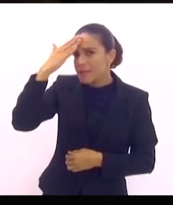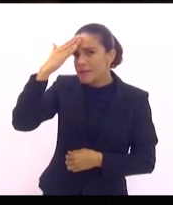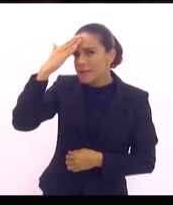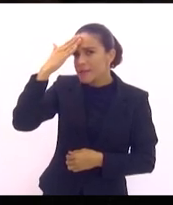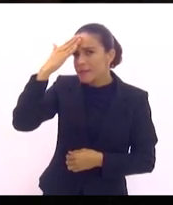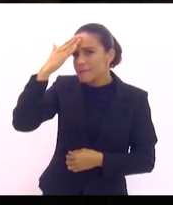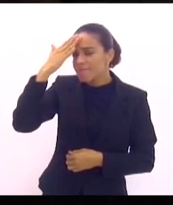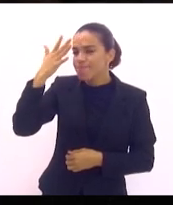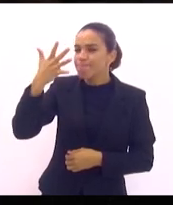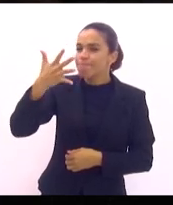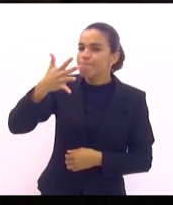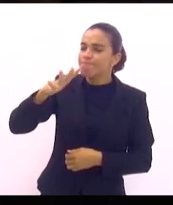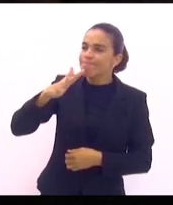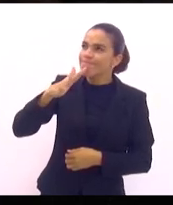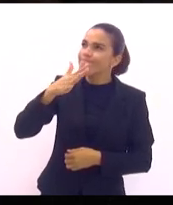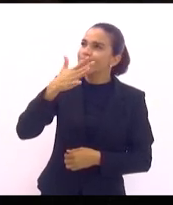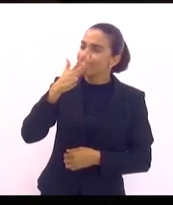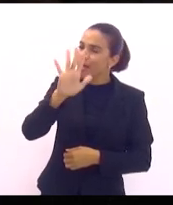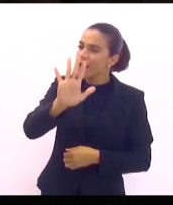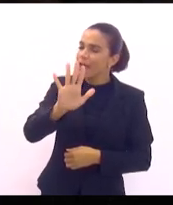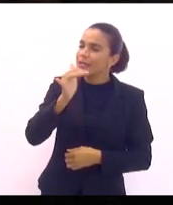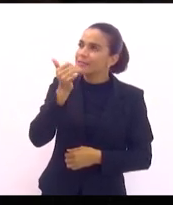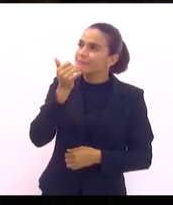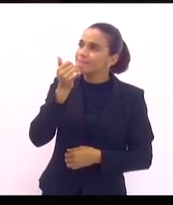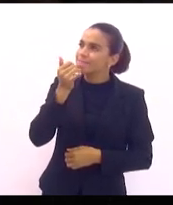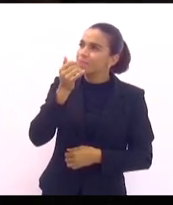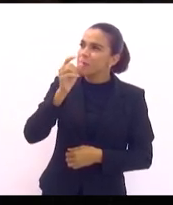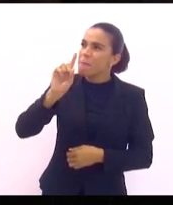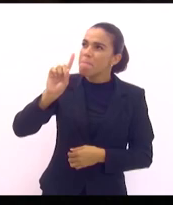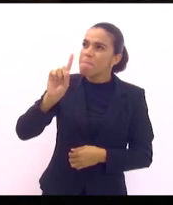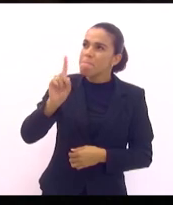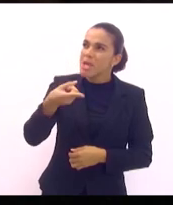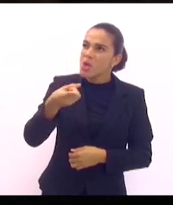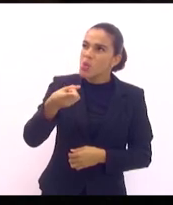salvo erro de memória, mil